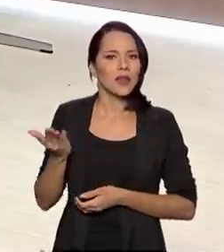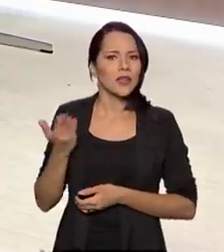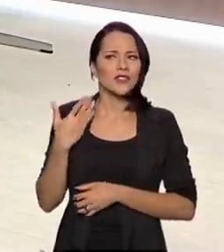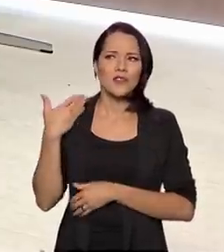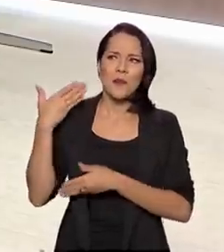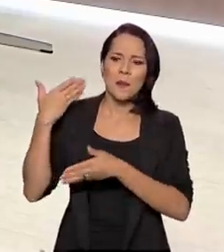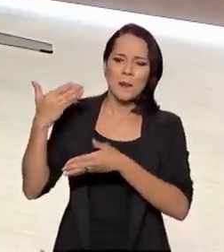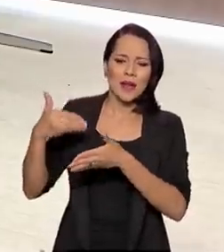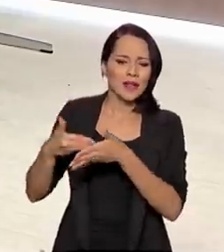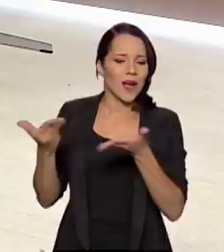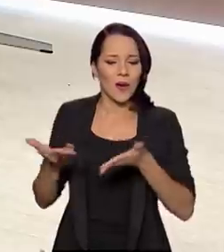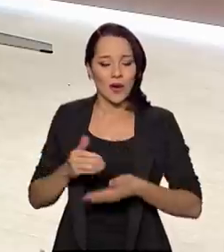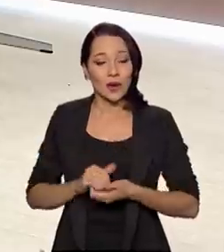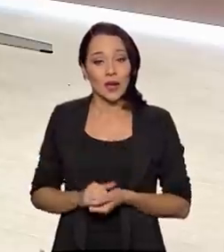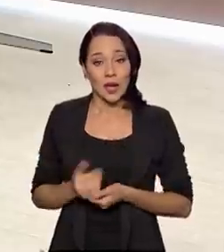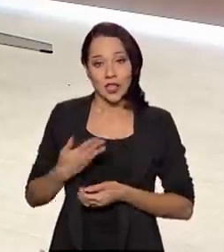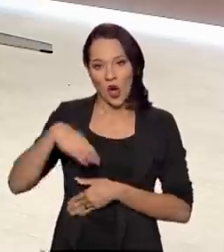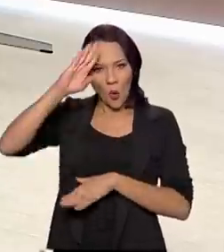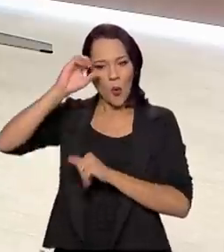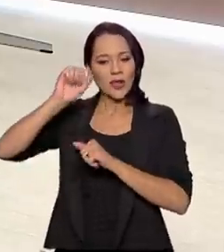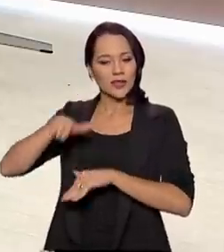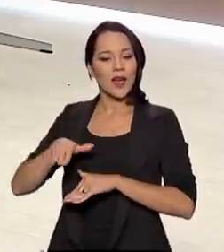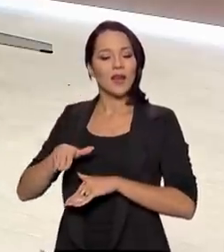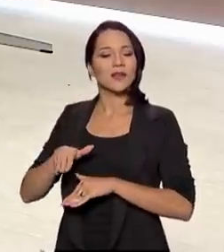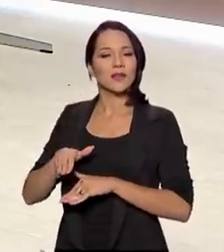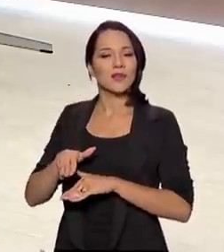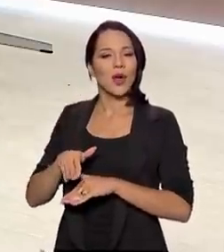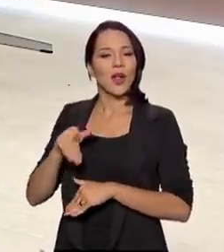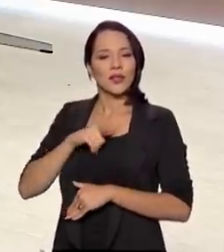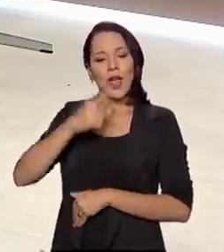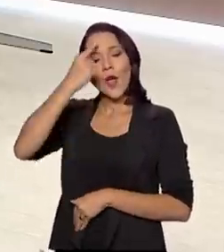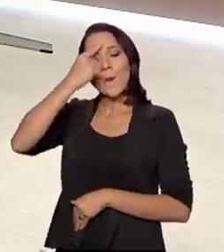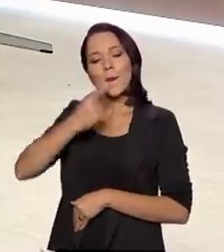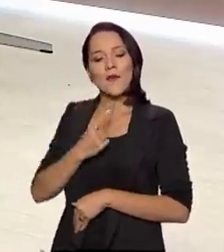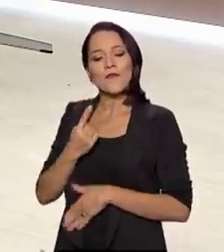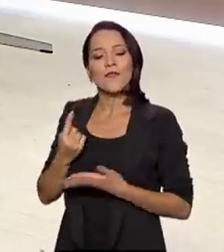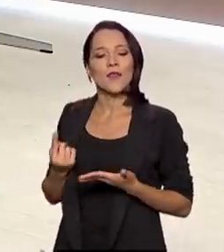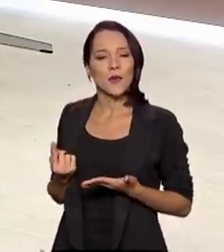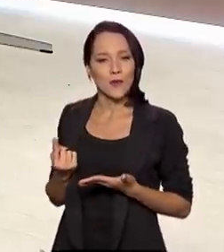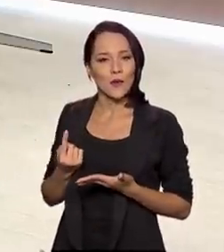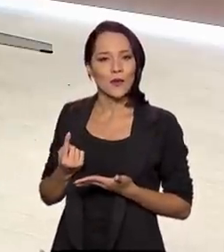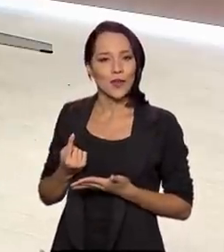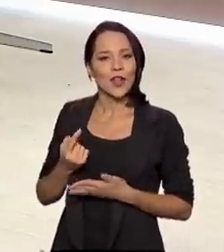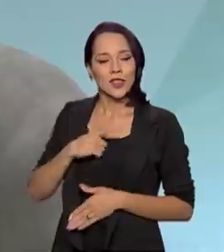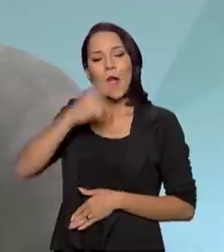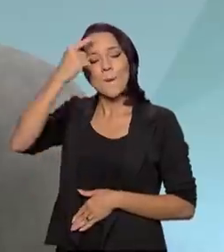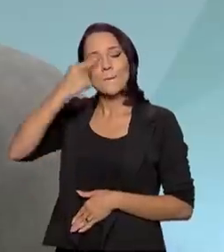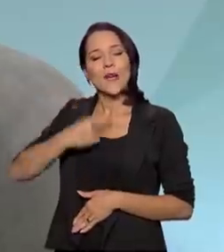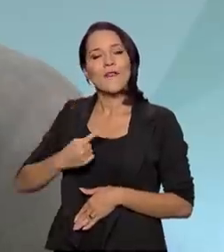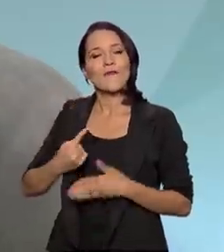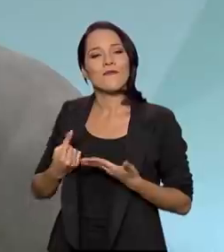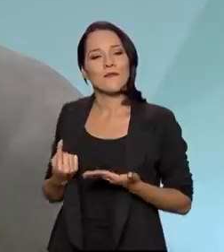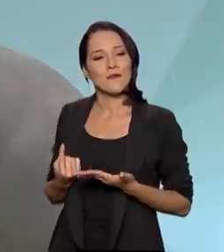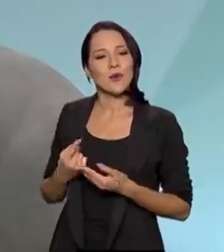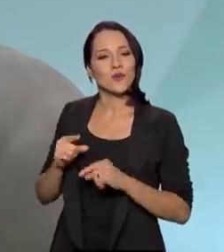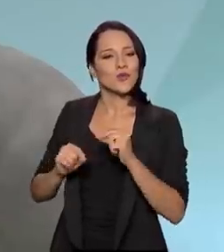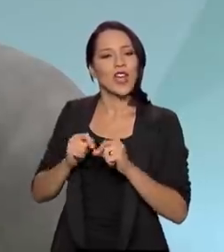muito tempo para cá. Então, o Exército tem um perfil... papel social, né? É, ele tem um perfil de muita